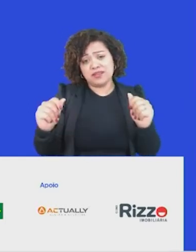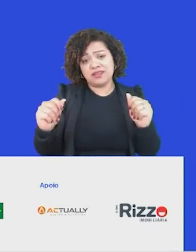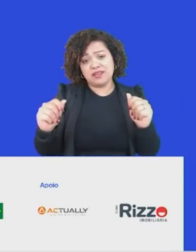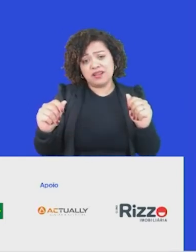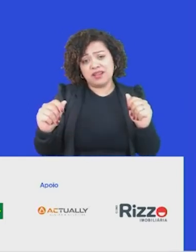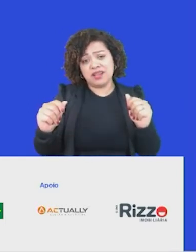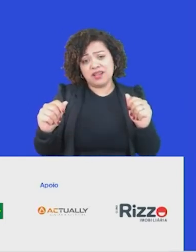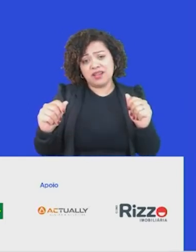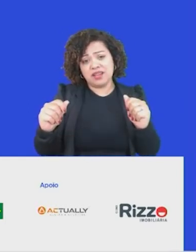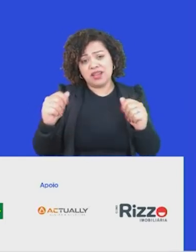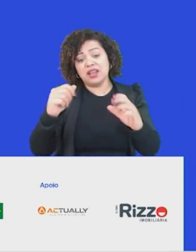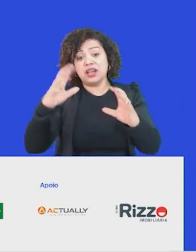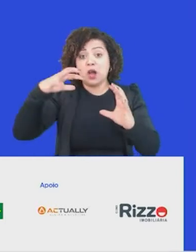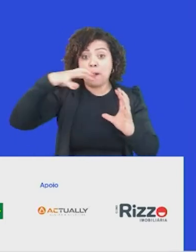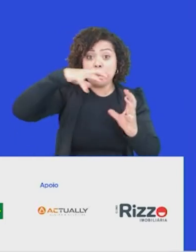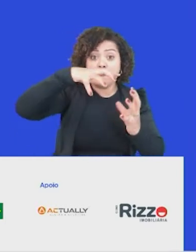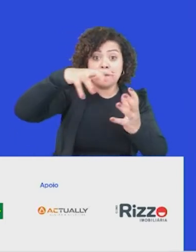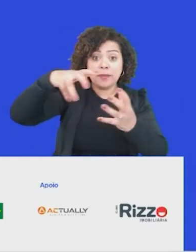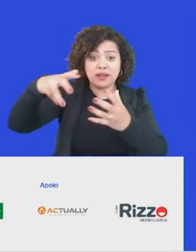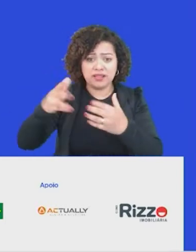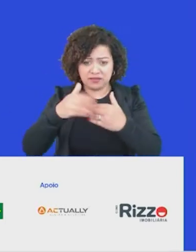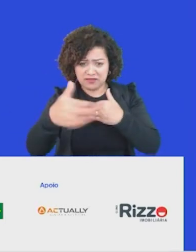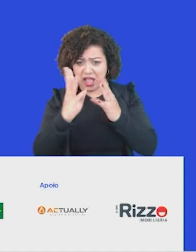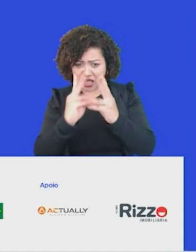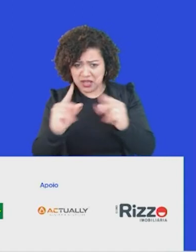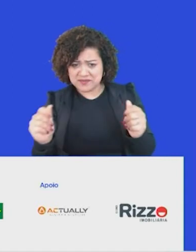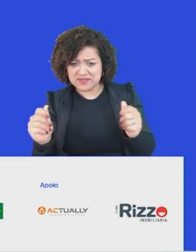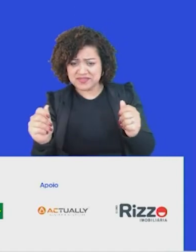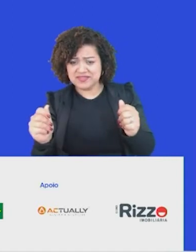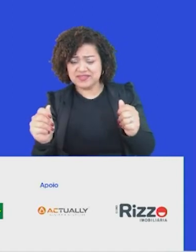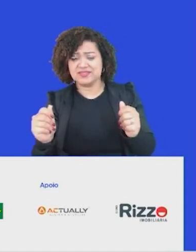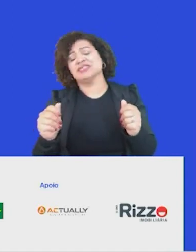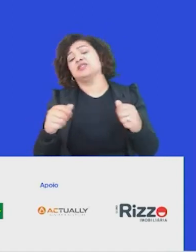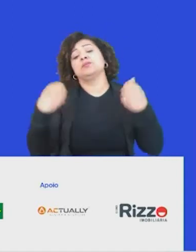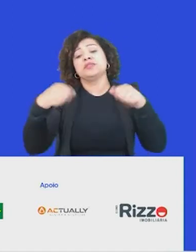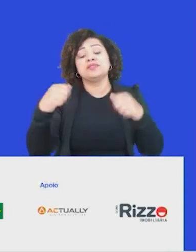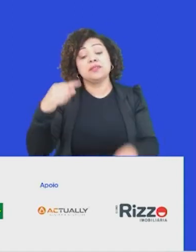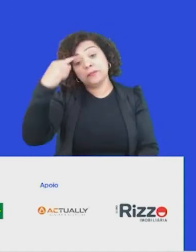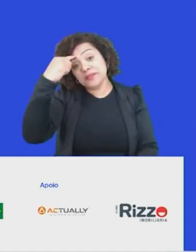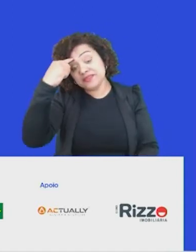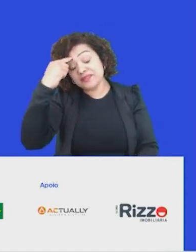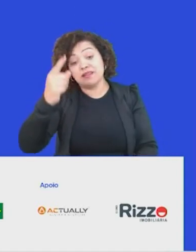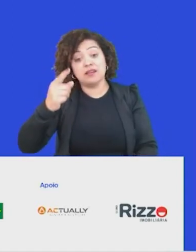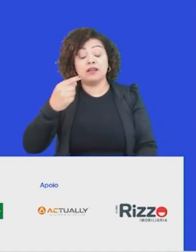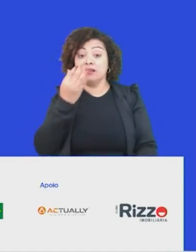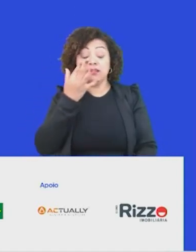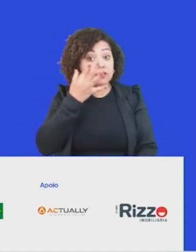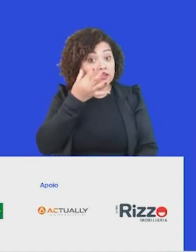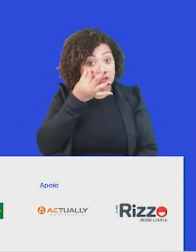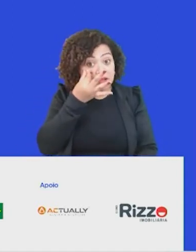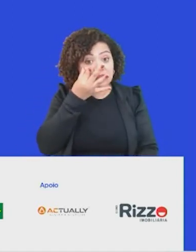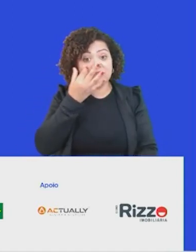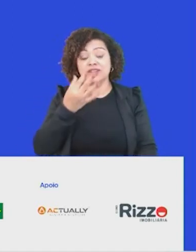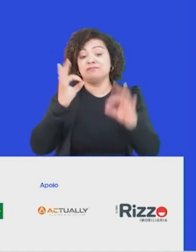toda essa longevidade que ele tem? Então, acredito interessante pontuar isso dentro da construção de uma narrativa realista que